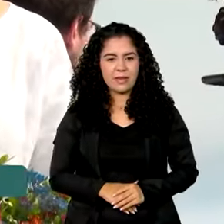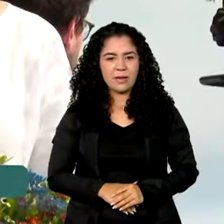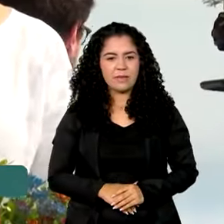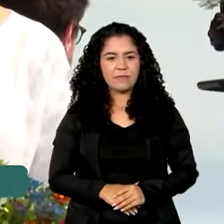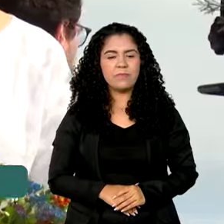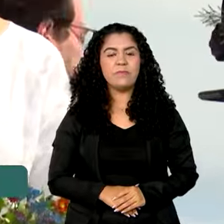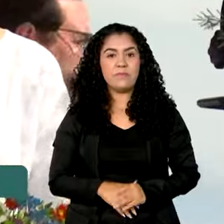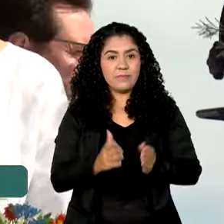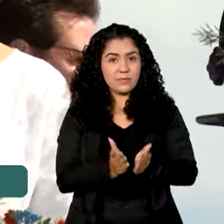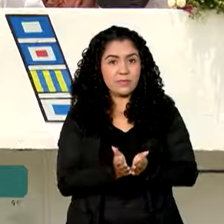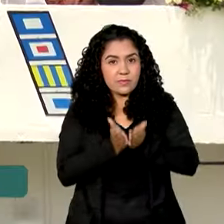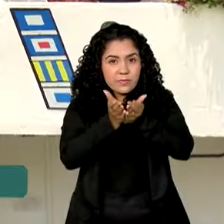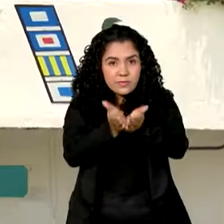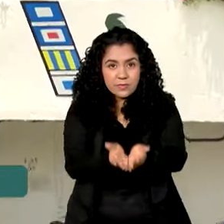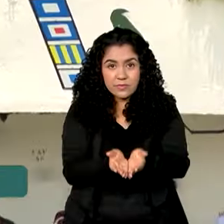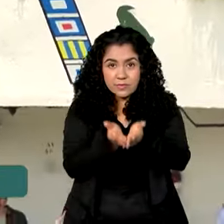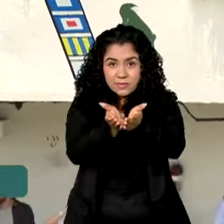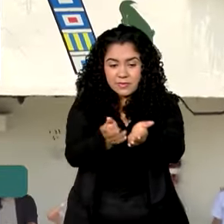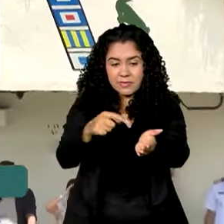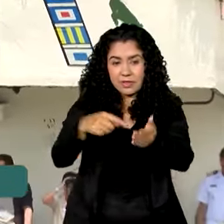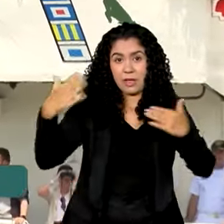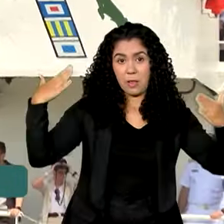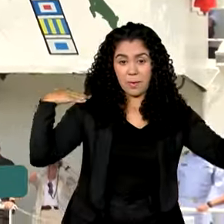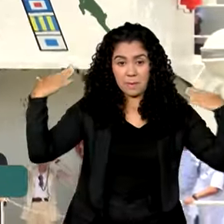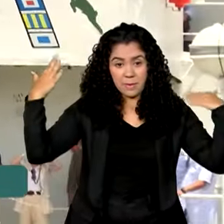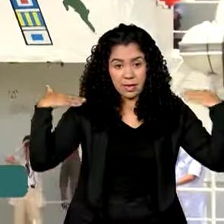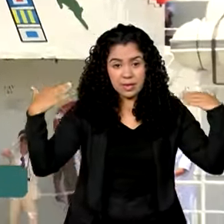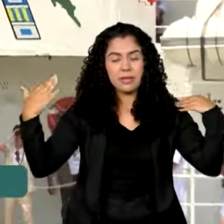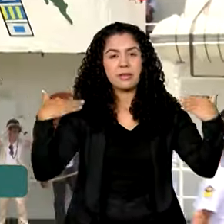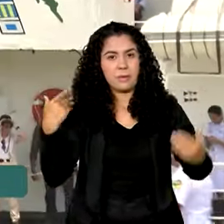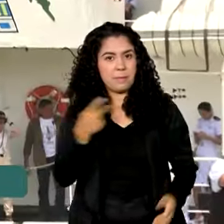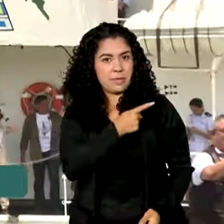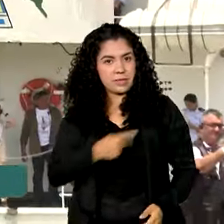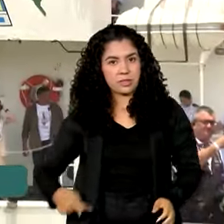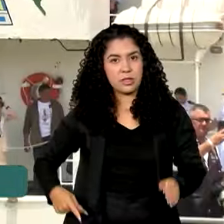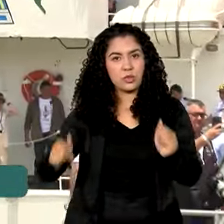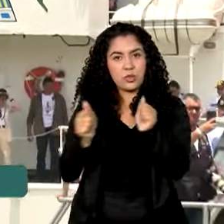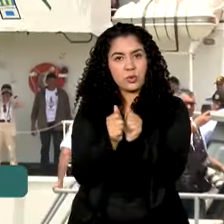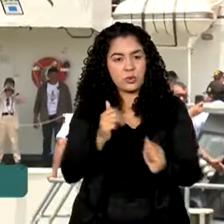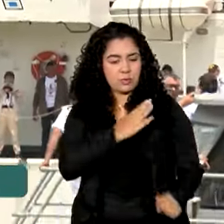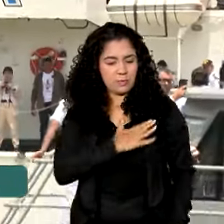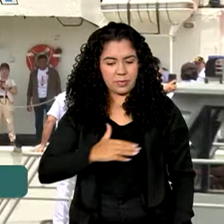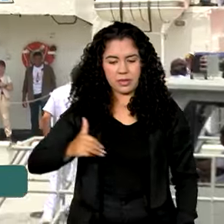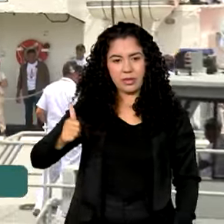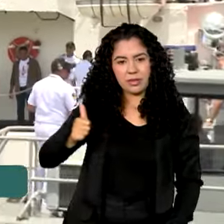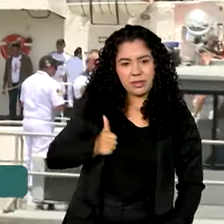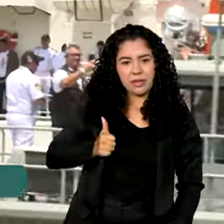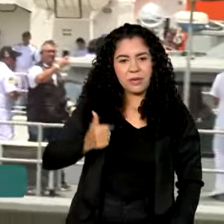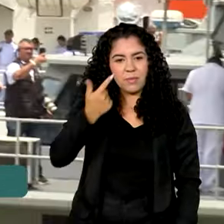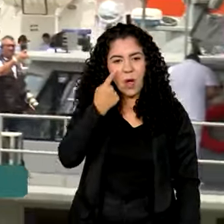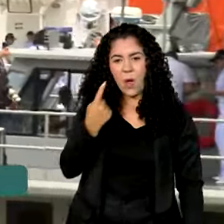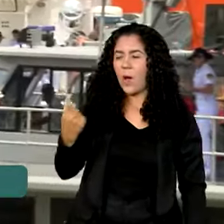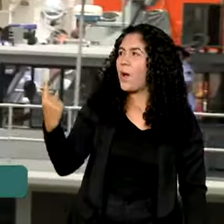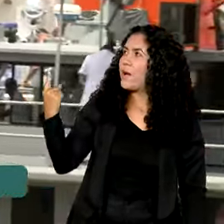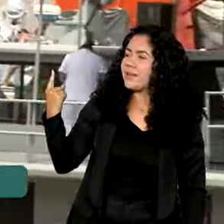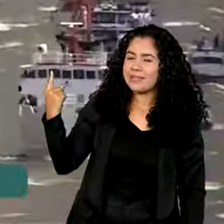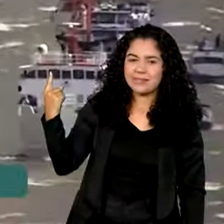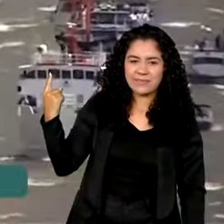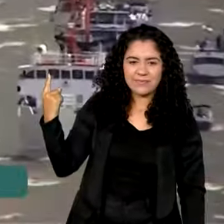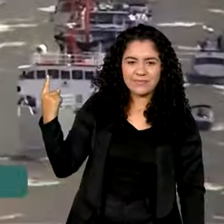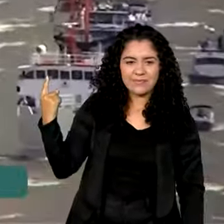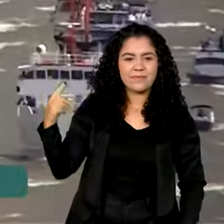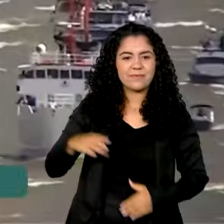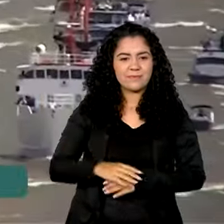No navio da Marinha, o presidente e a primeira-dama, Janja da Silva, acompanharam a imagem da santa pela Baía de Guajara,